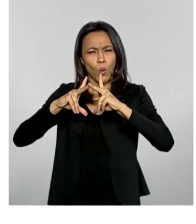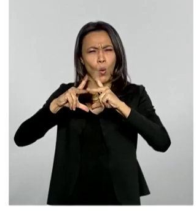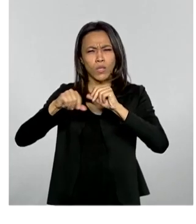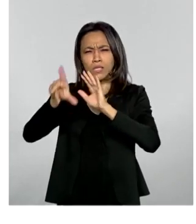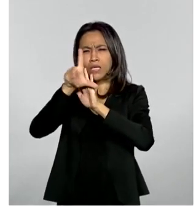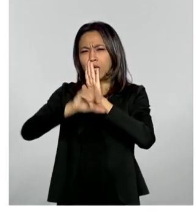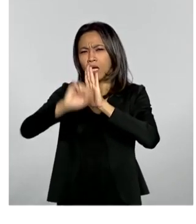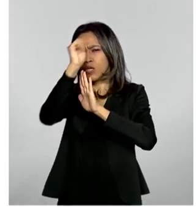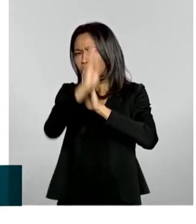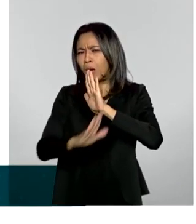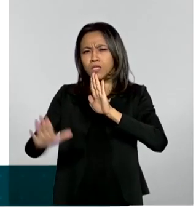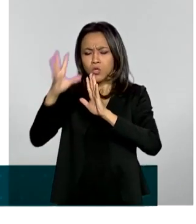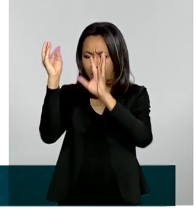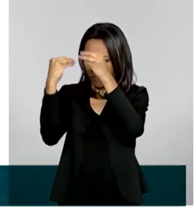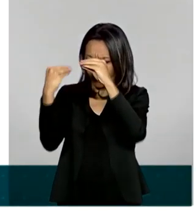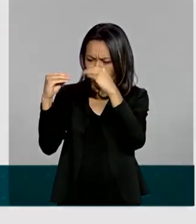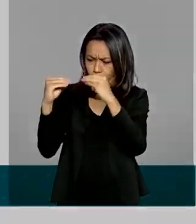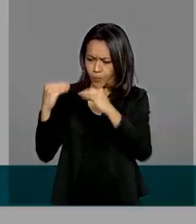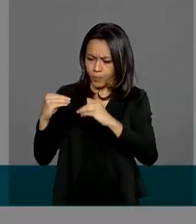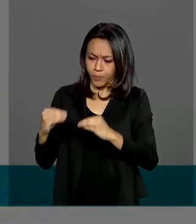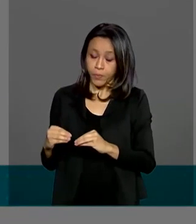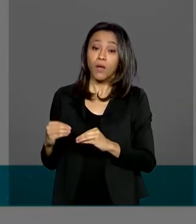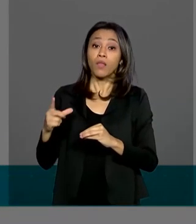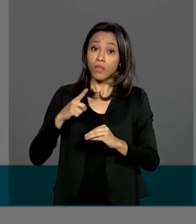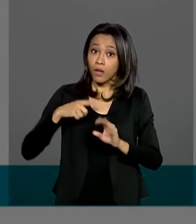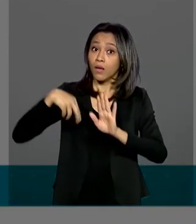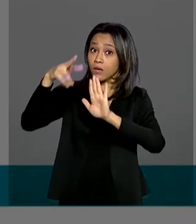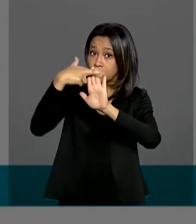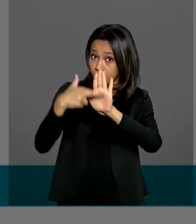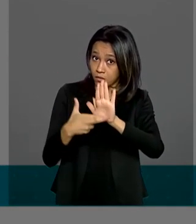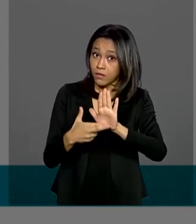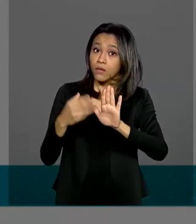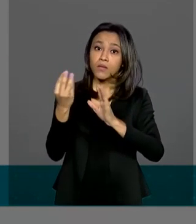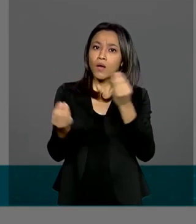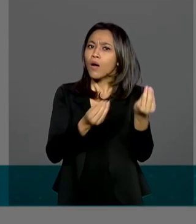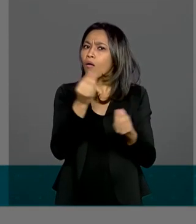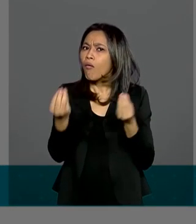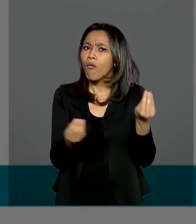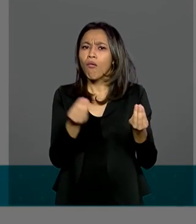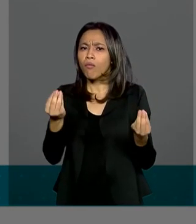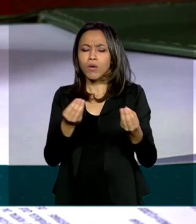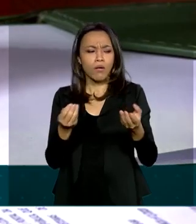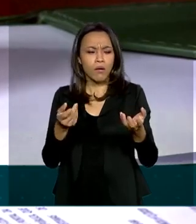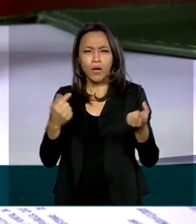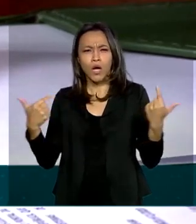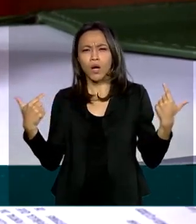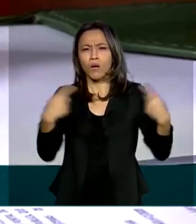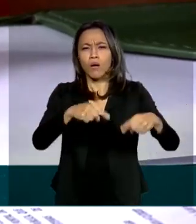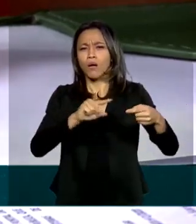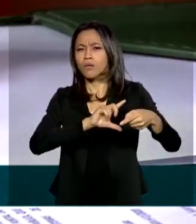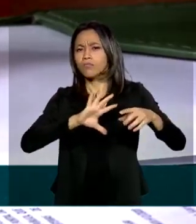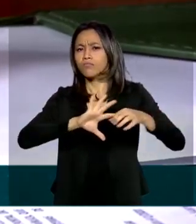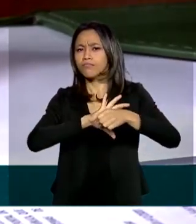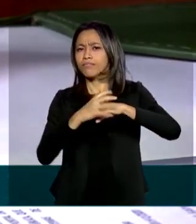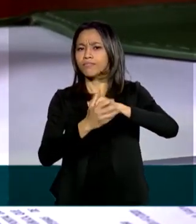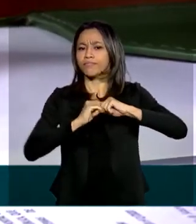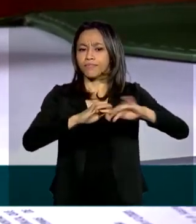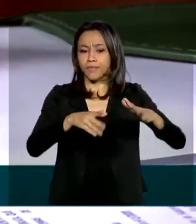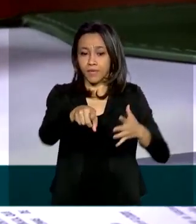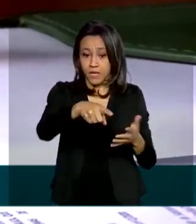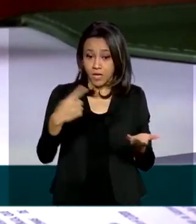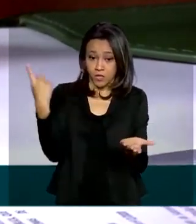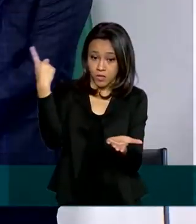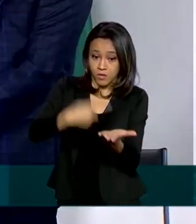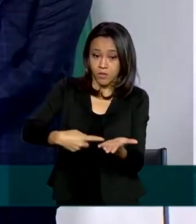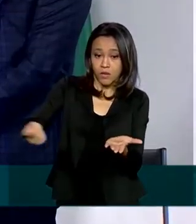brasileiras atualizadas, além das normas sobre o enfrentamento da Covid-19. Com o acordo assinado nesta quinta